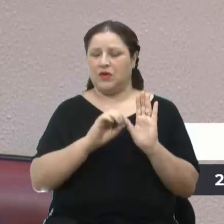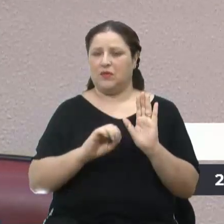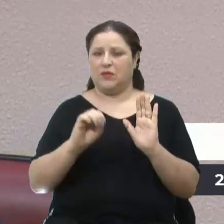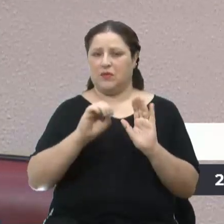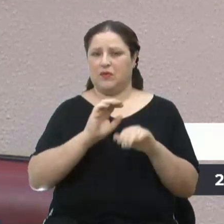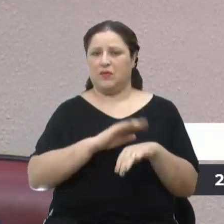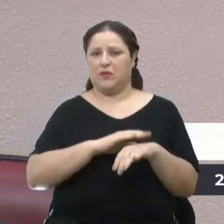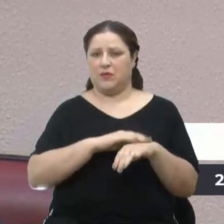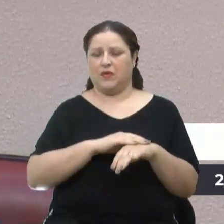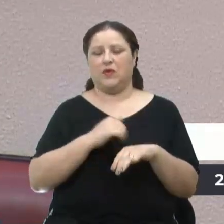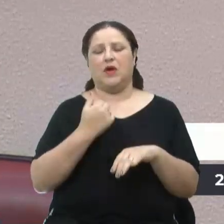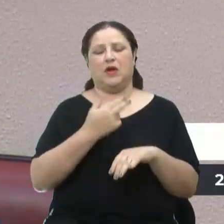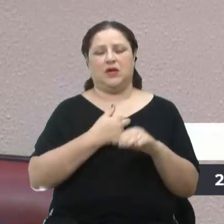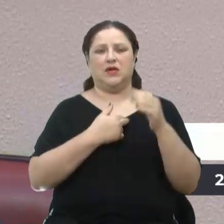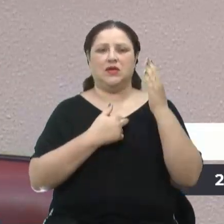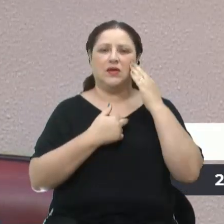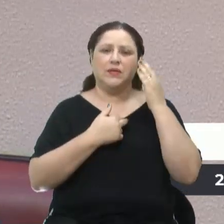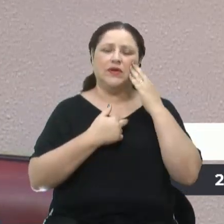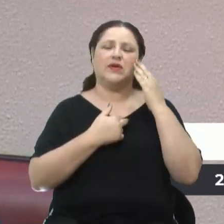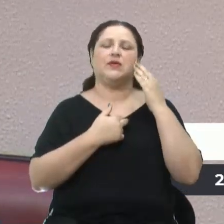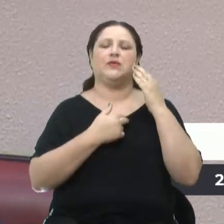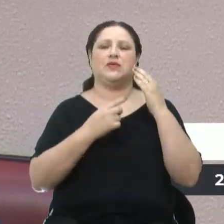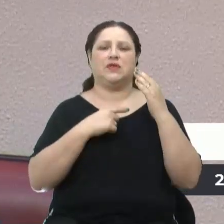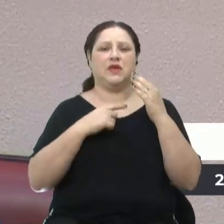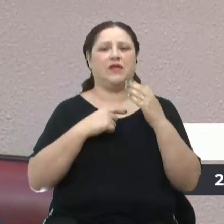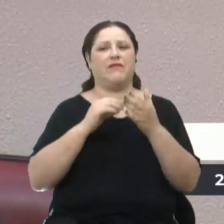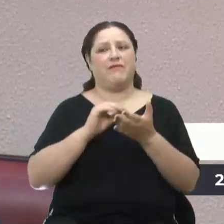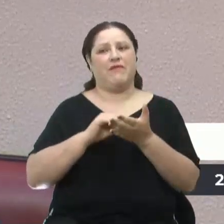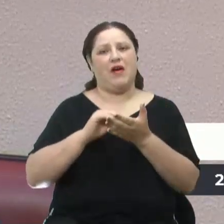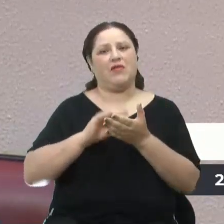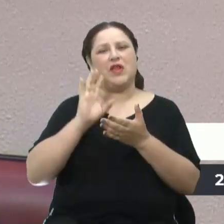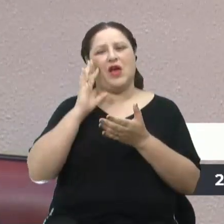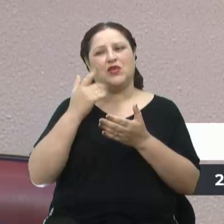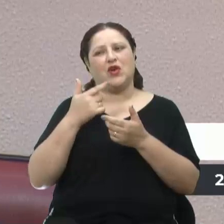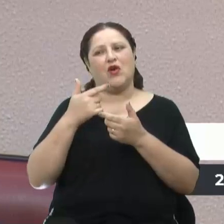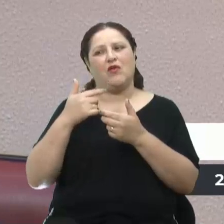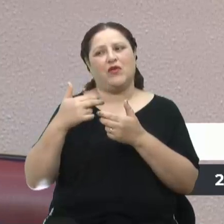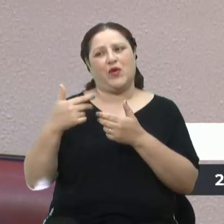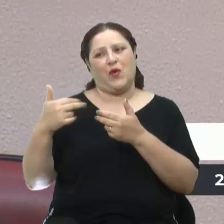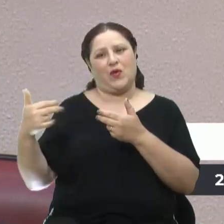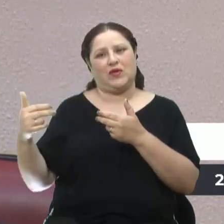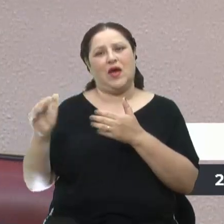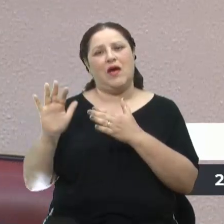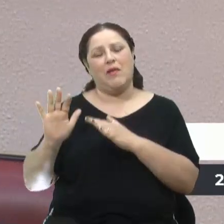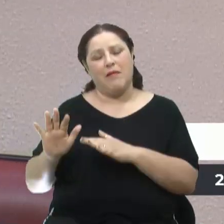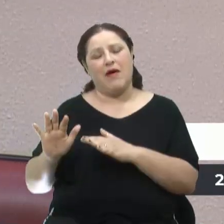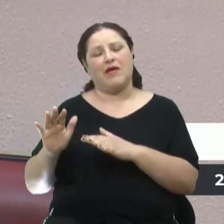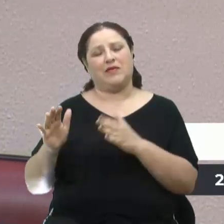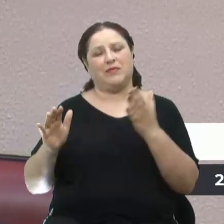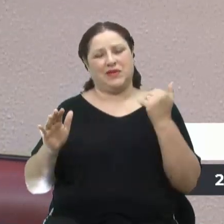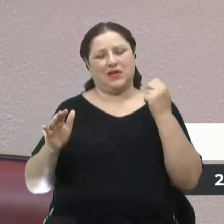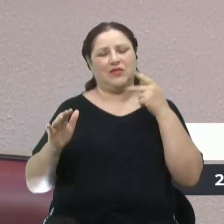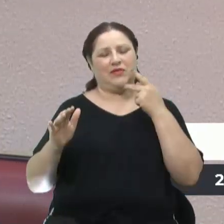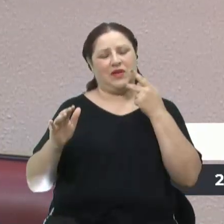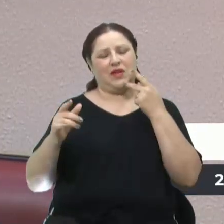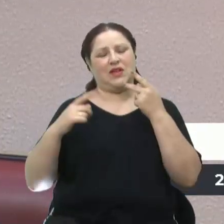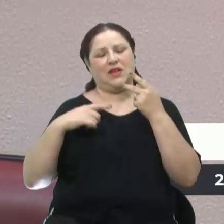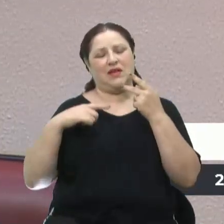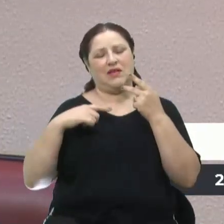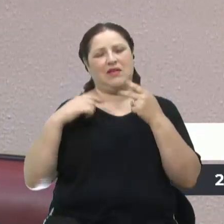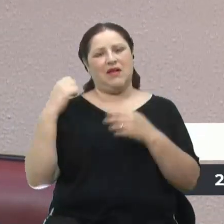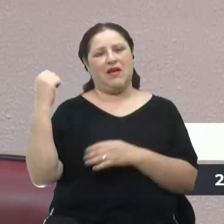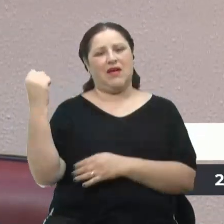não vai resolver todo o problema da saúde. Mas eu dizia num pronunciamento que eu fiz há poucos dias, que eu acho que dois problemas